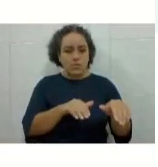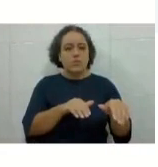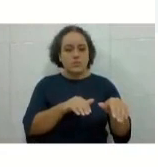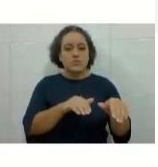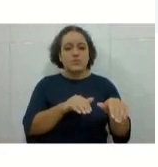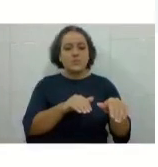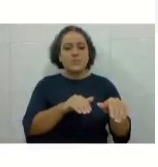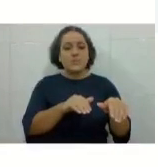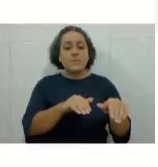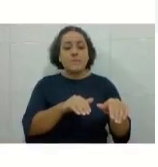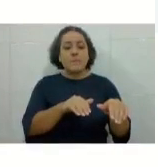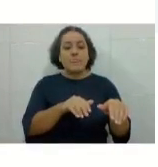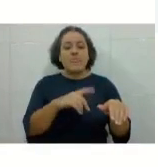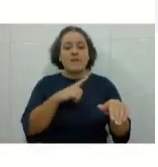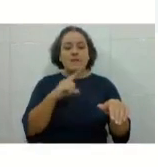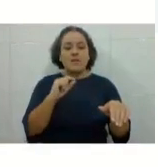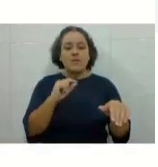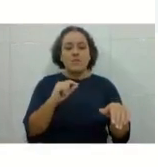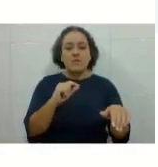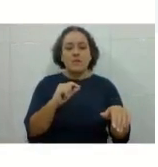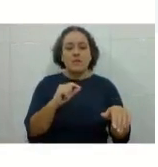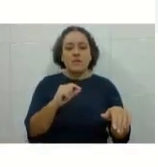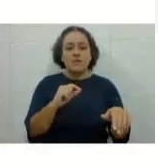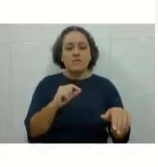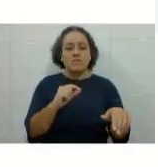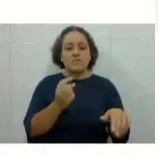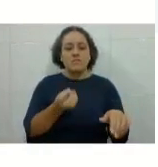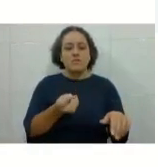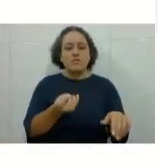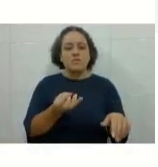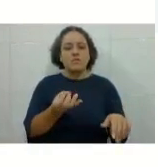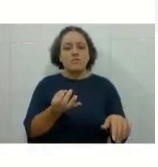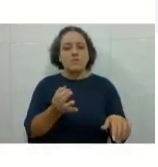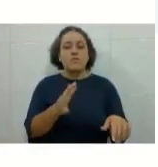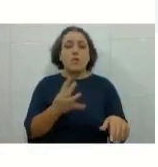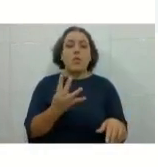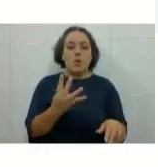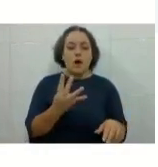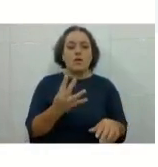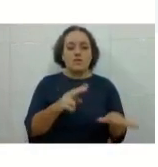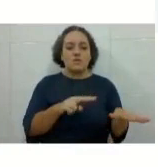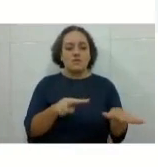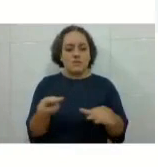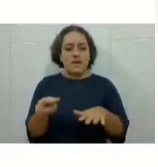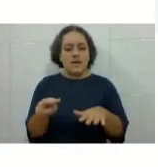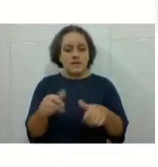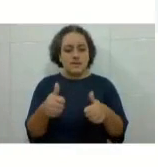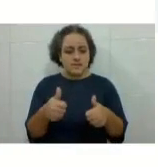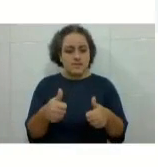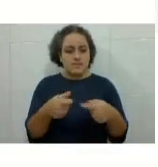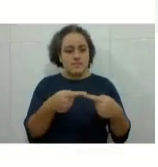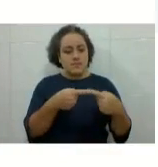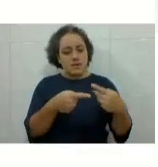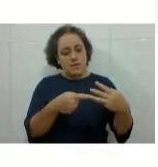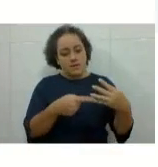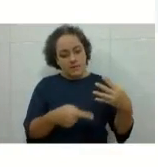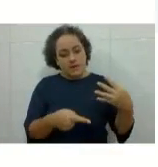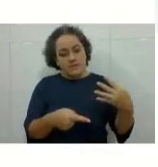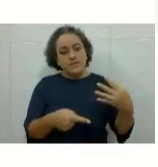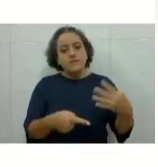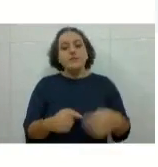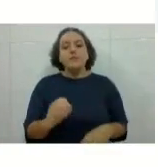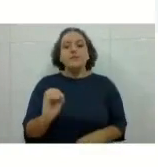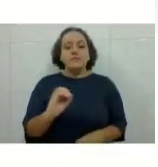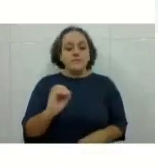Com uma, duas, três, quatro semanas, tá bom? E o mês de outubro com uma, duas,